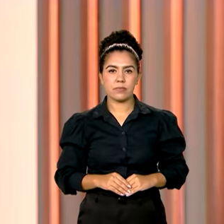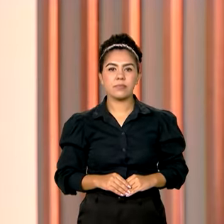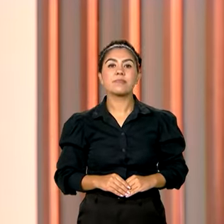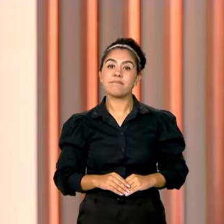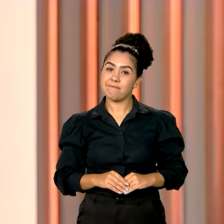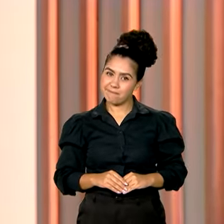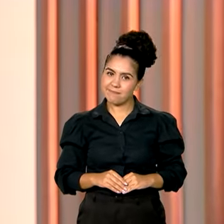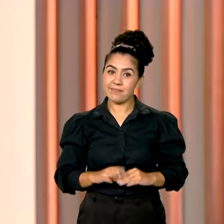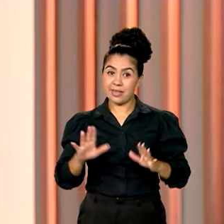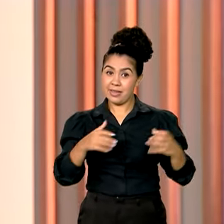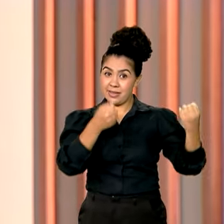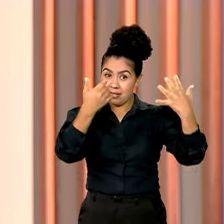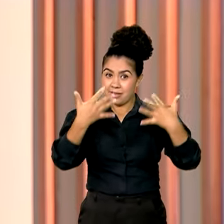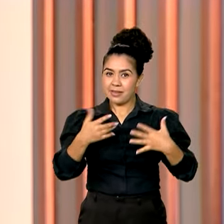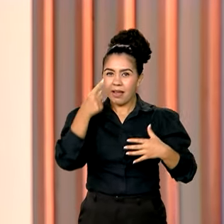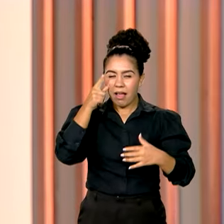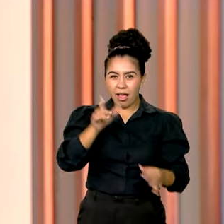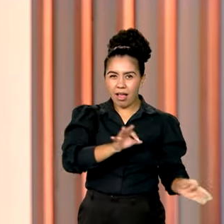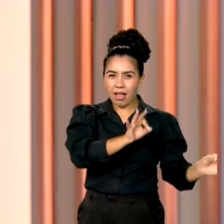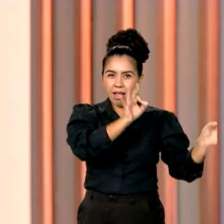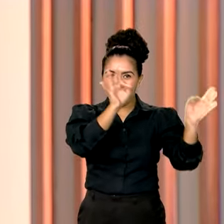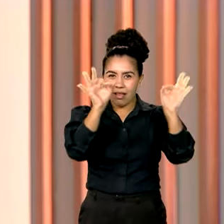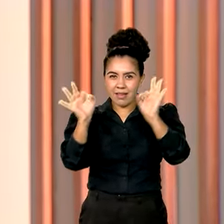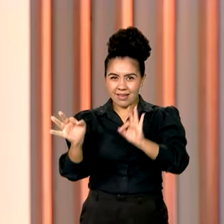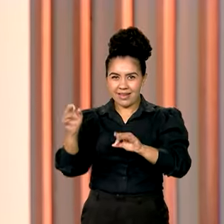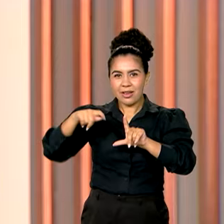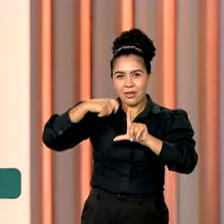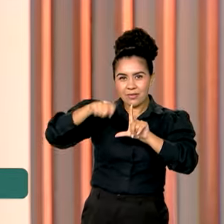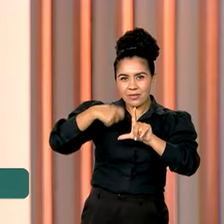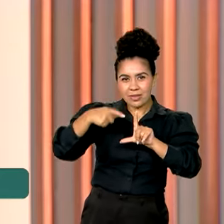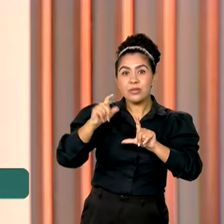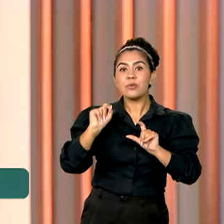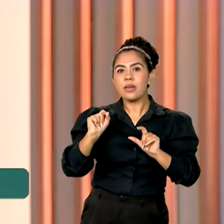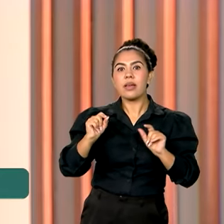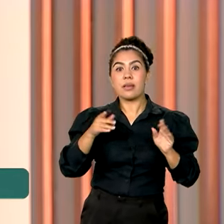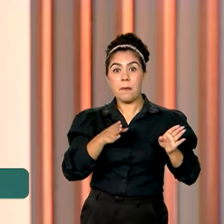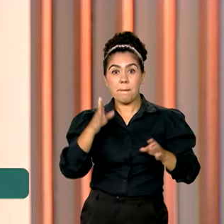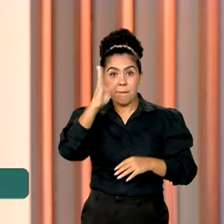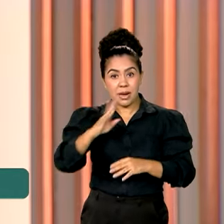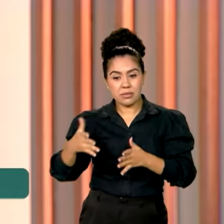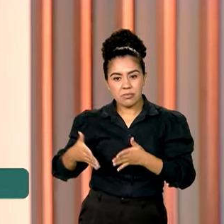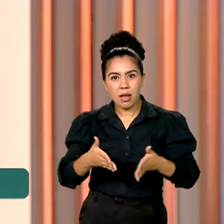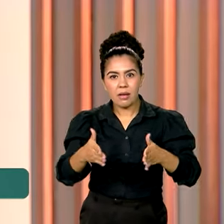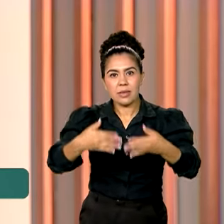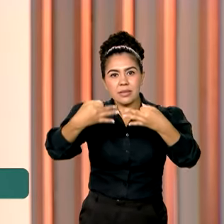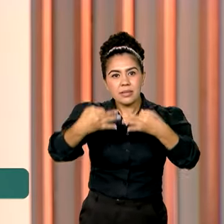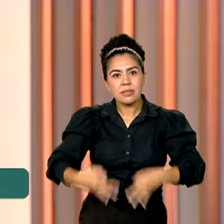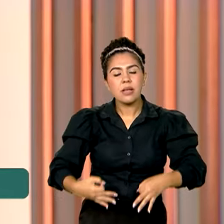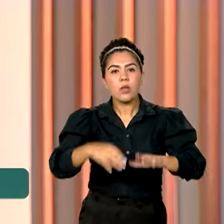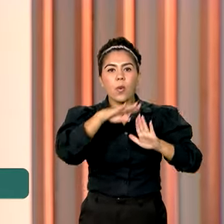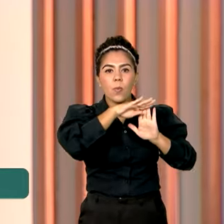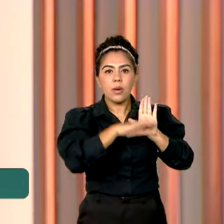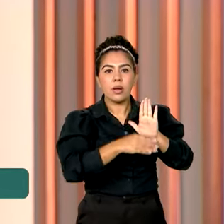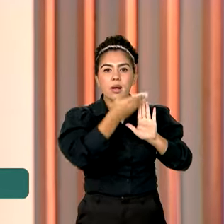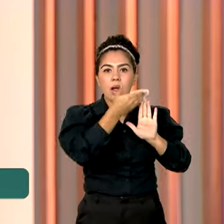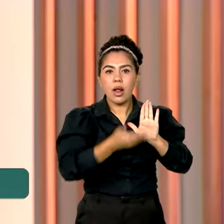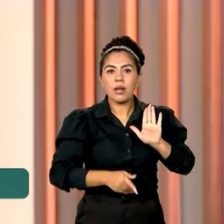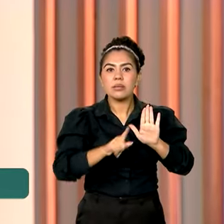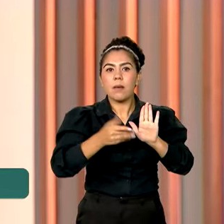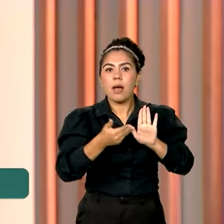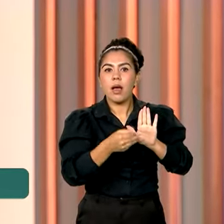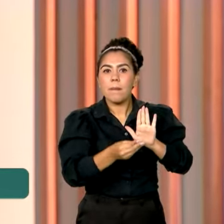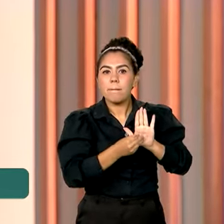Pois é, e como a gente acabou de ver aí no quadro Brasil no Rumo Certo, o Mais Médicos está implementando a reserva de vagas no regime de